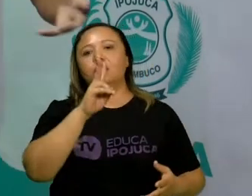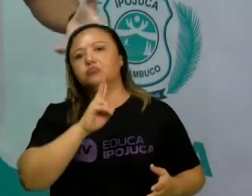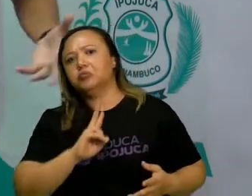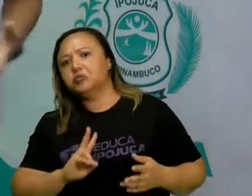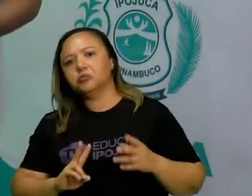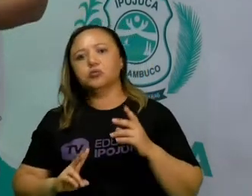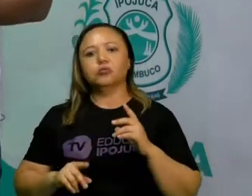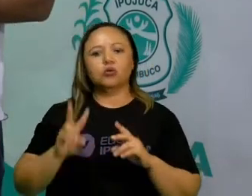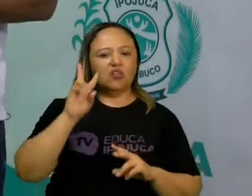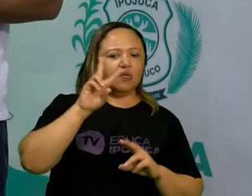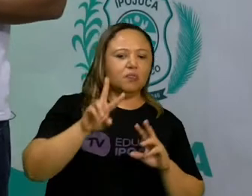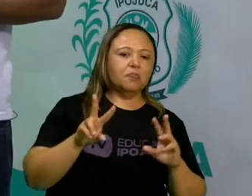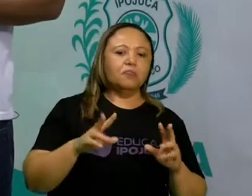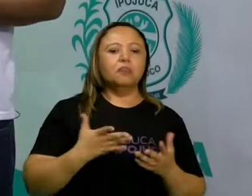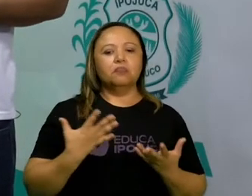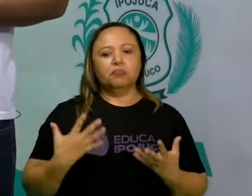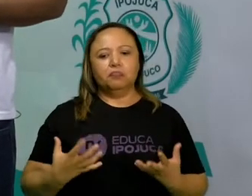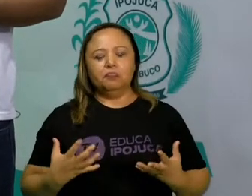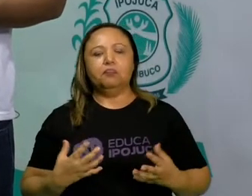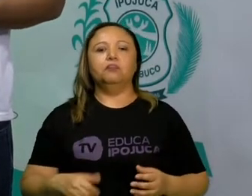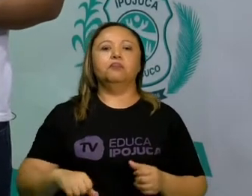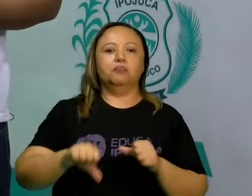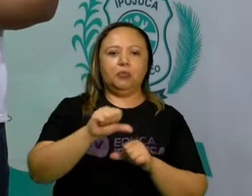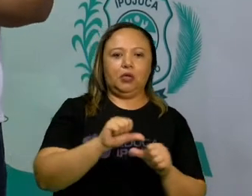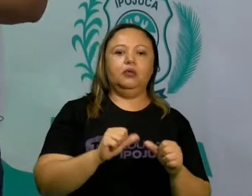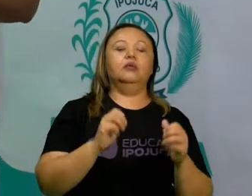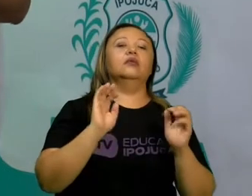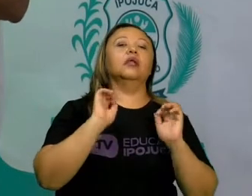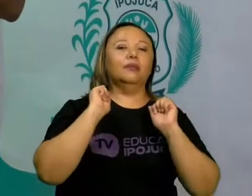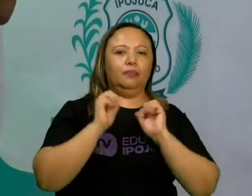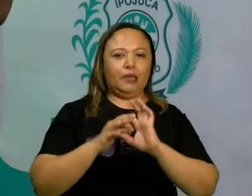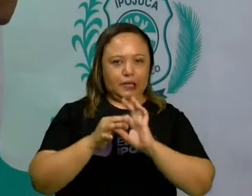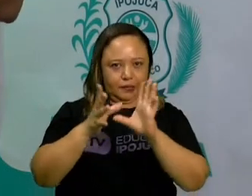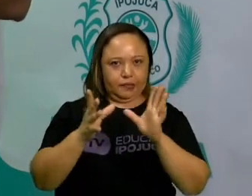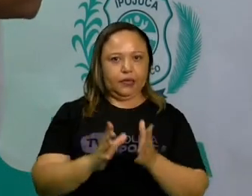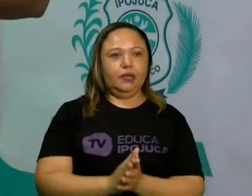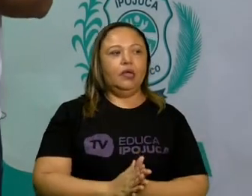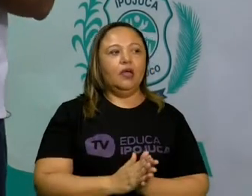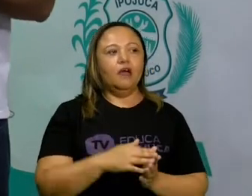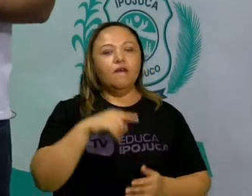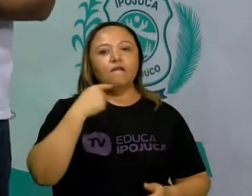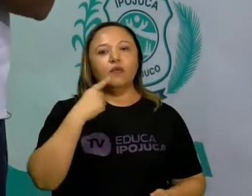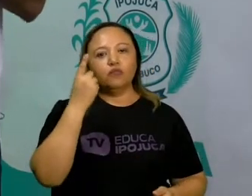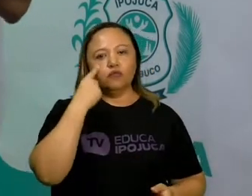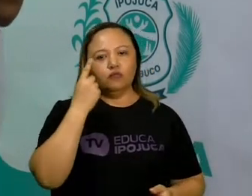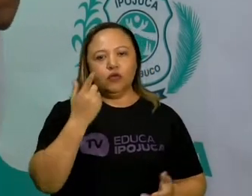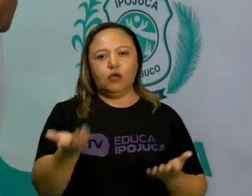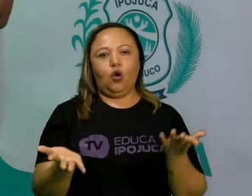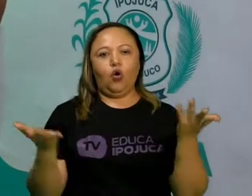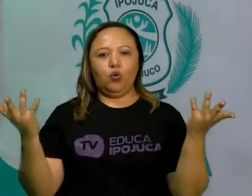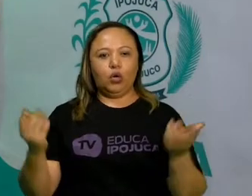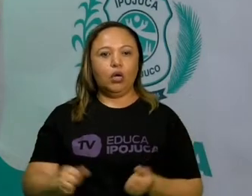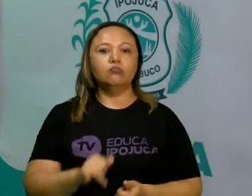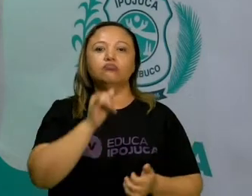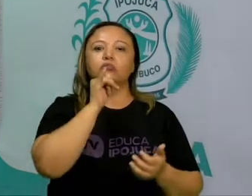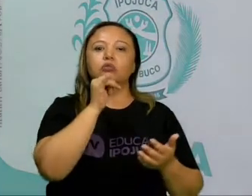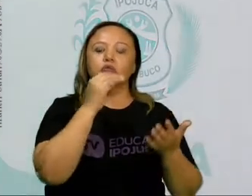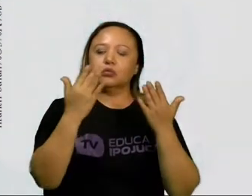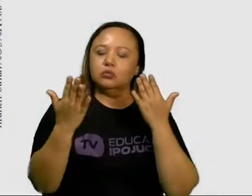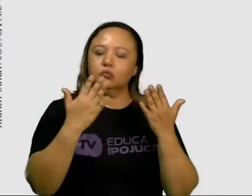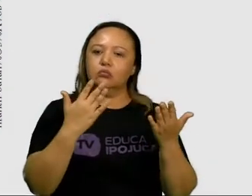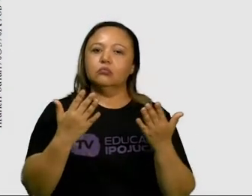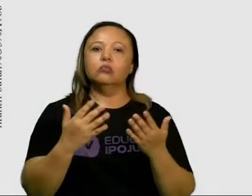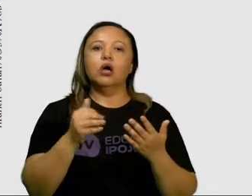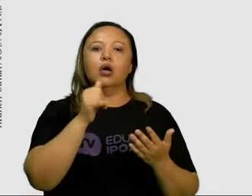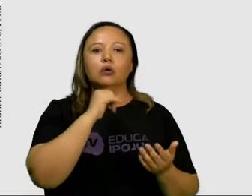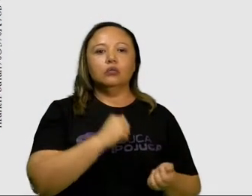daqueles jogadores que estão ali participando. Agora, vamos ver alguns exemplos de jogos populares, tá?